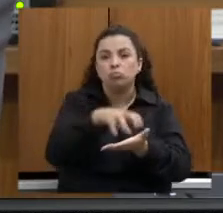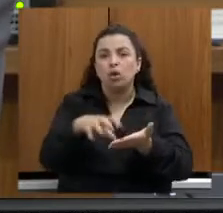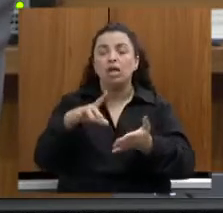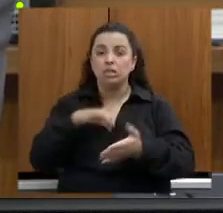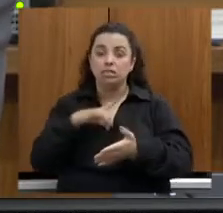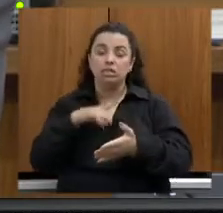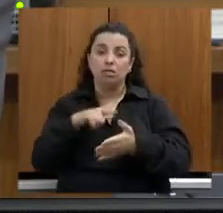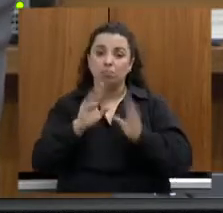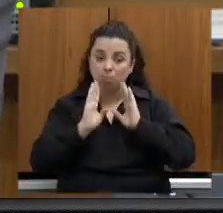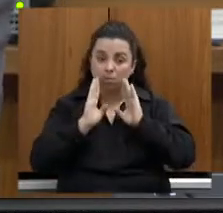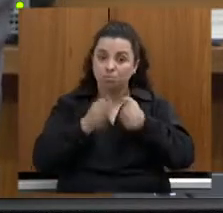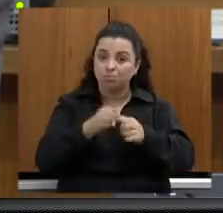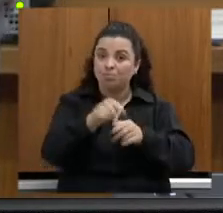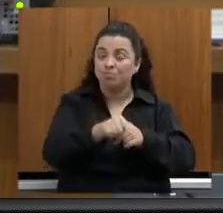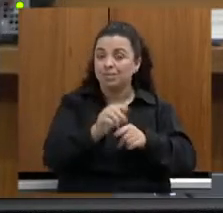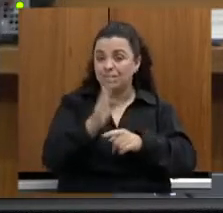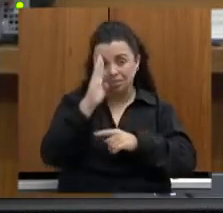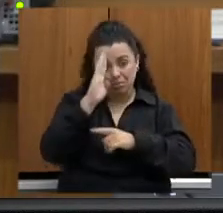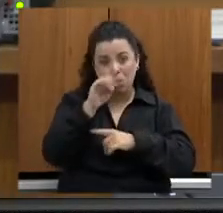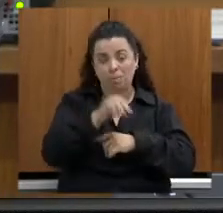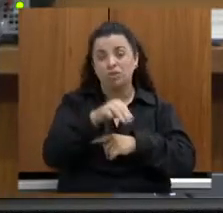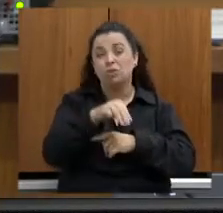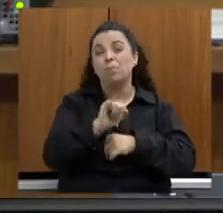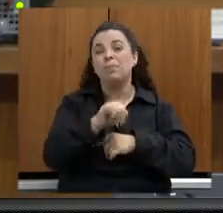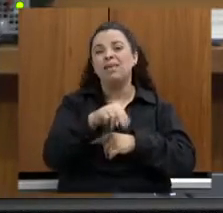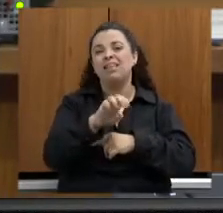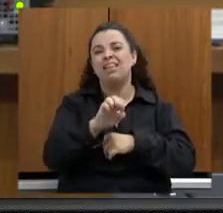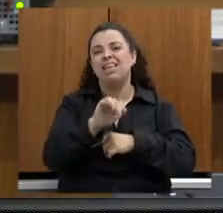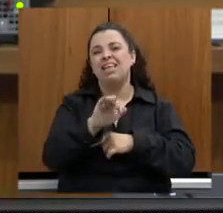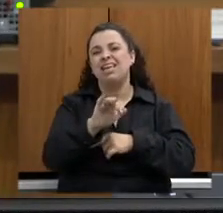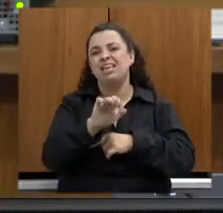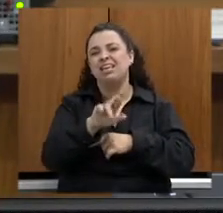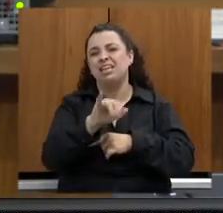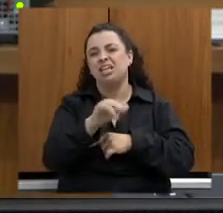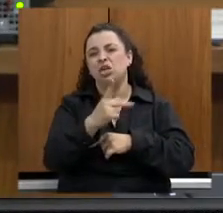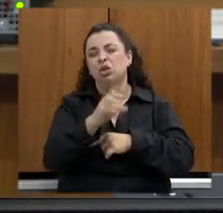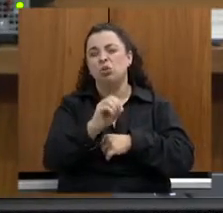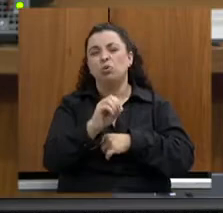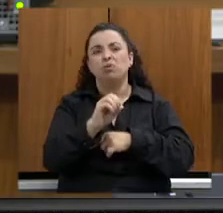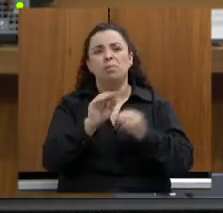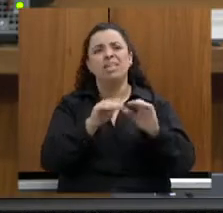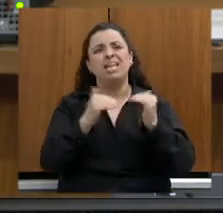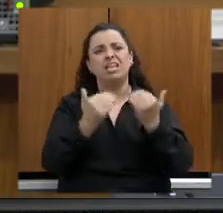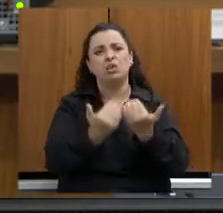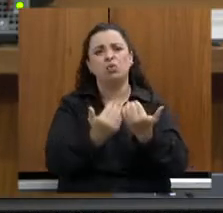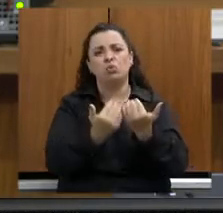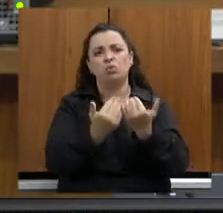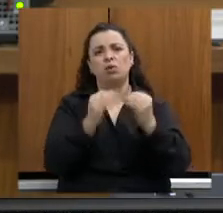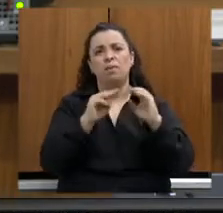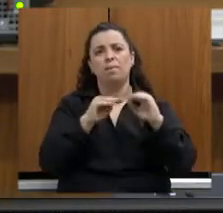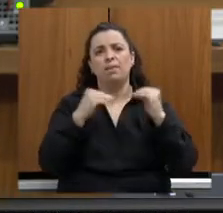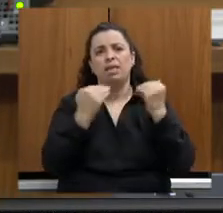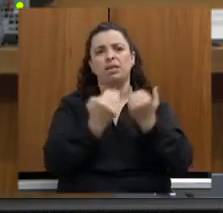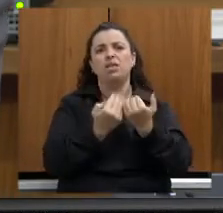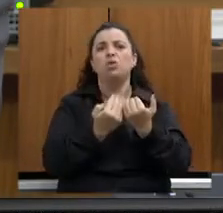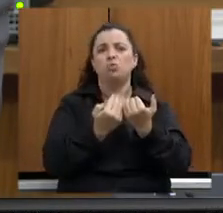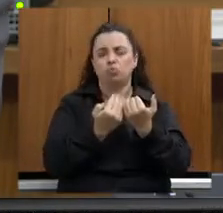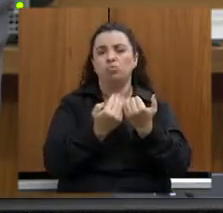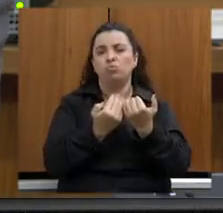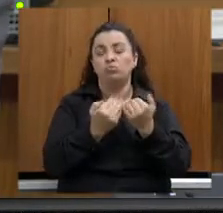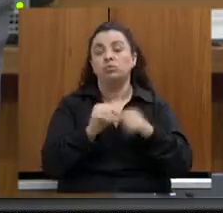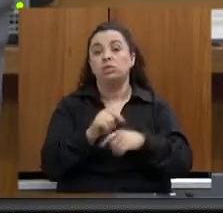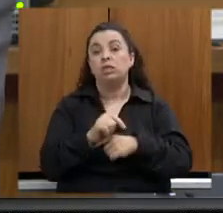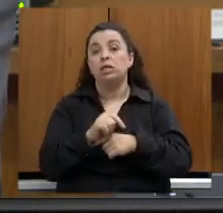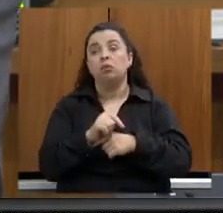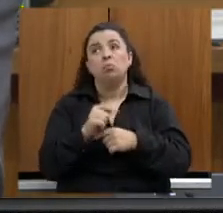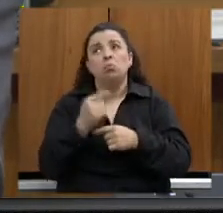que eu não tive mais notícias sobre a sua concessão para a iniciativa privada, para reformar aquele